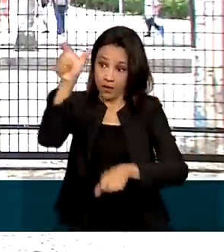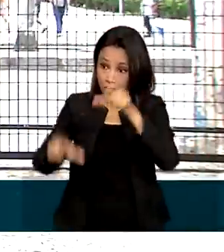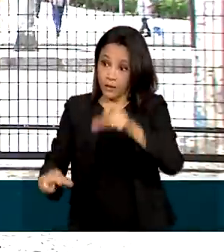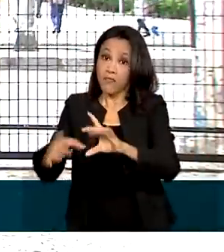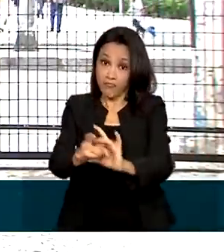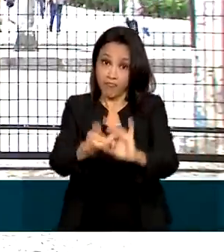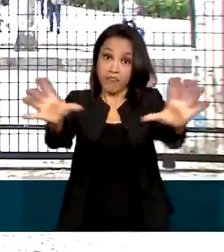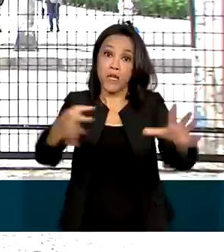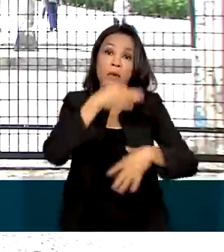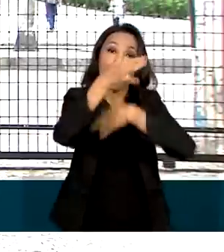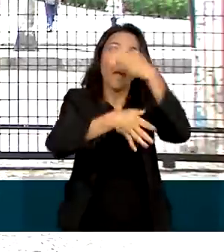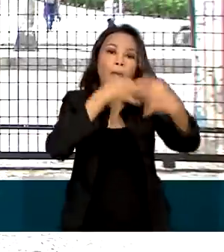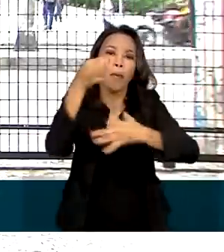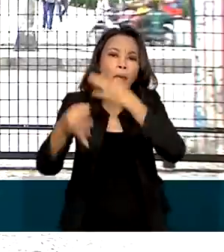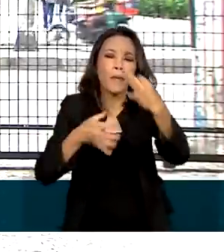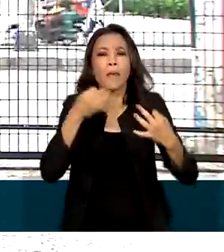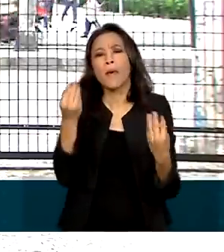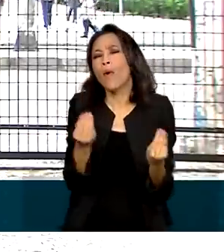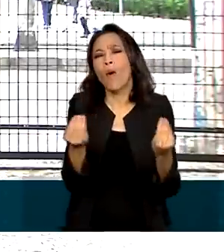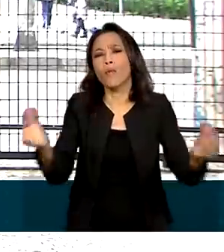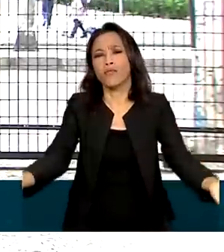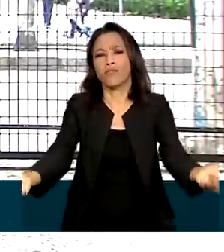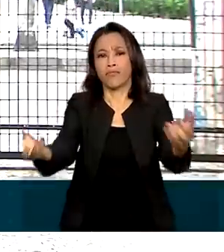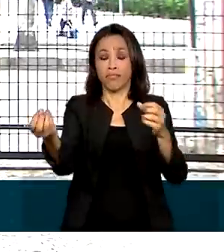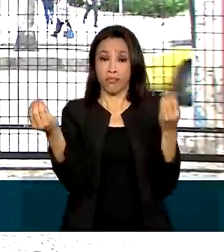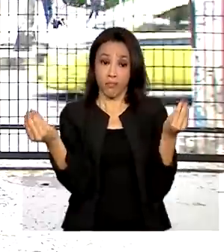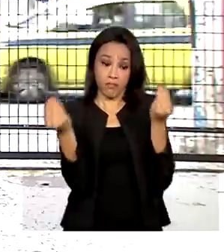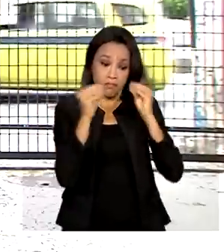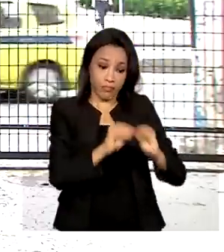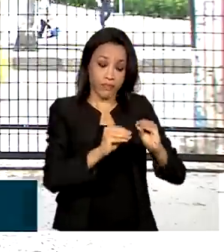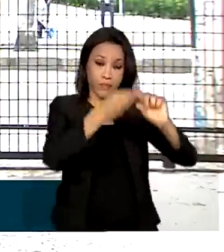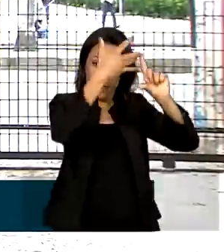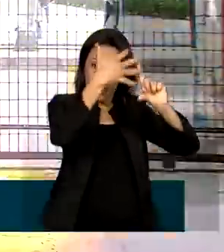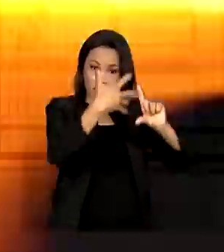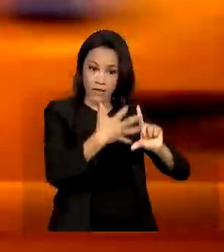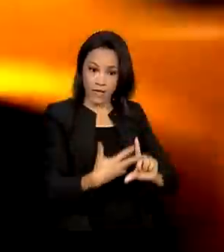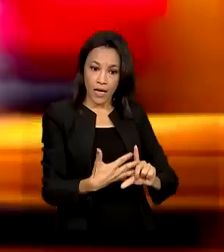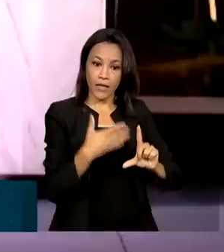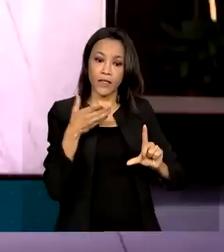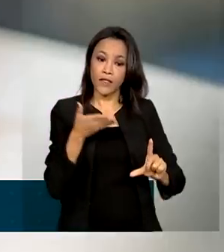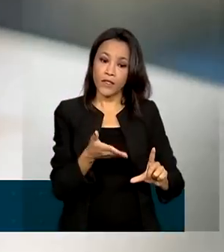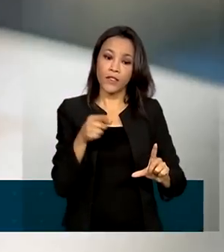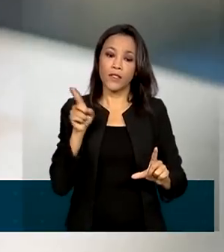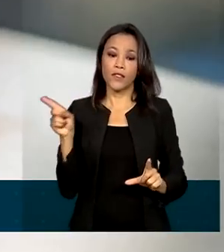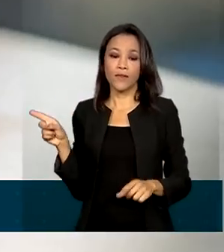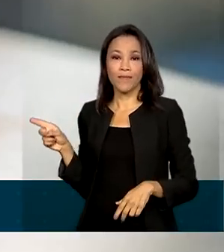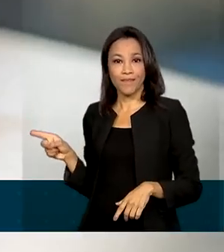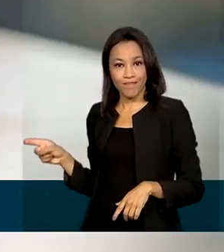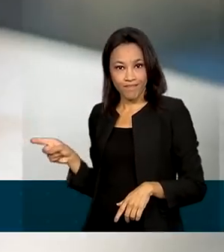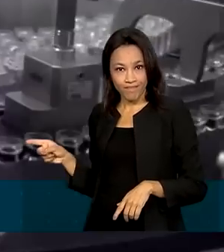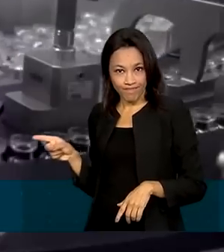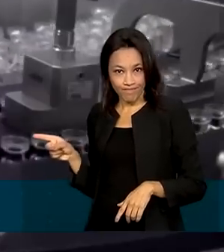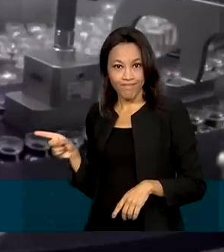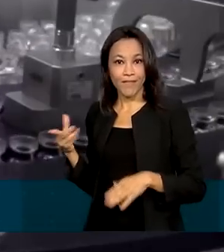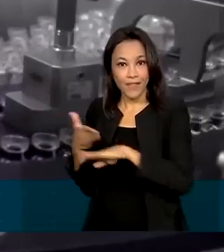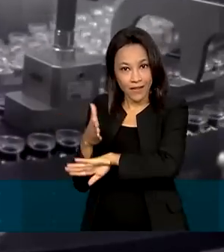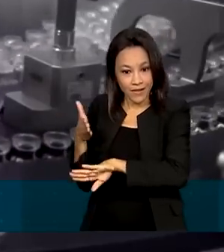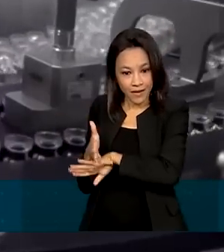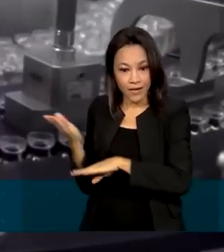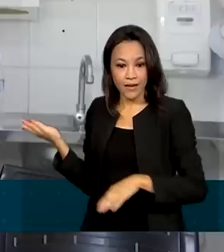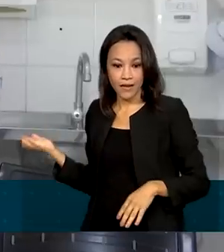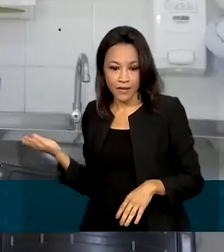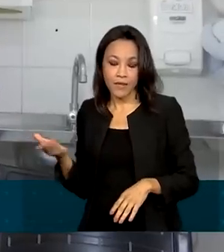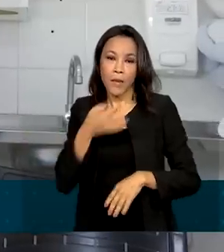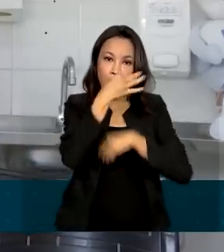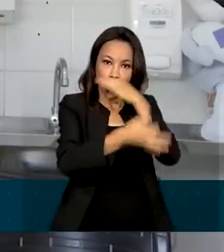pública. As manifestações podem ser enviadas ao site da Conitec, que é a Comissão Nacional de Incorporação de Tecnologias no